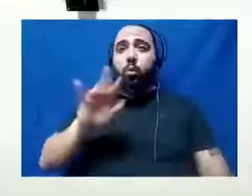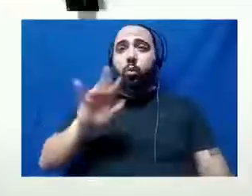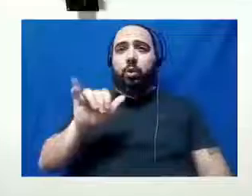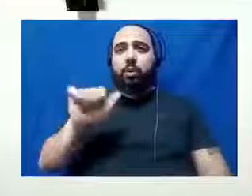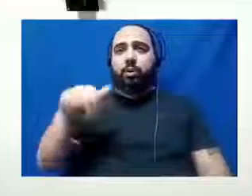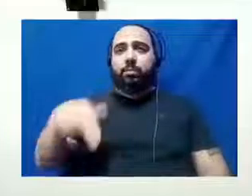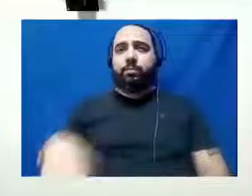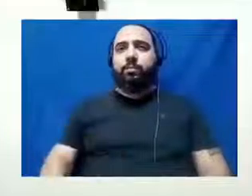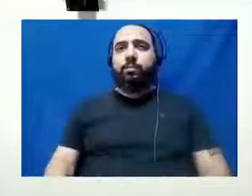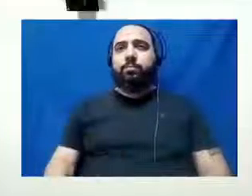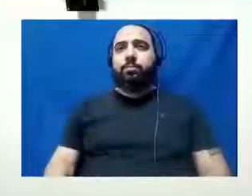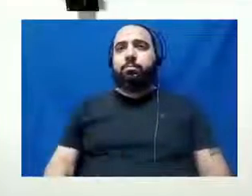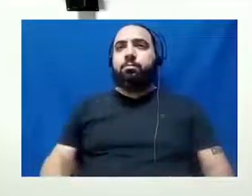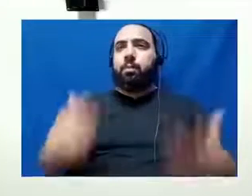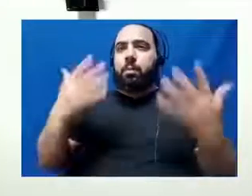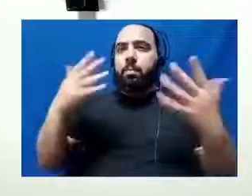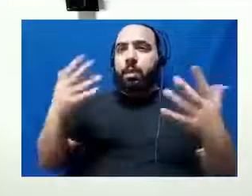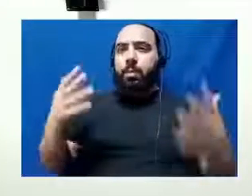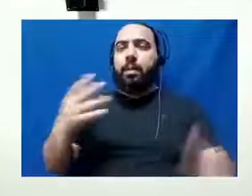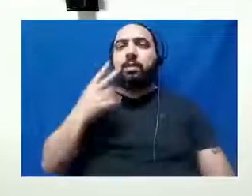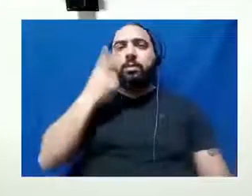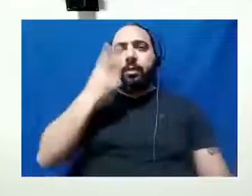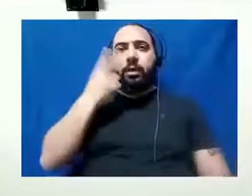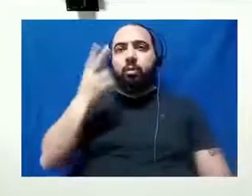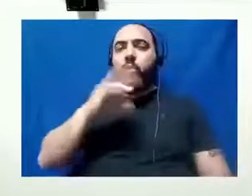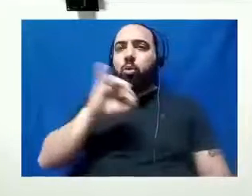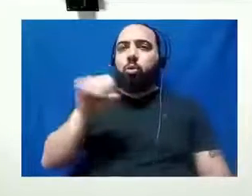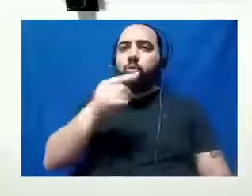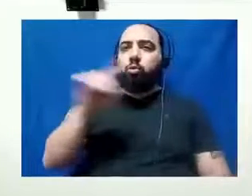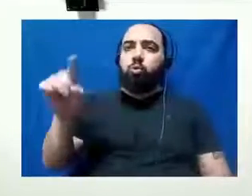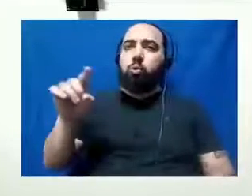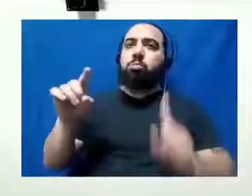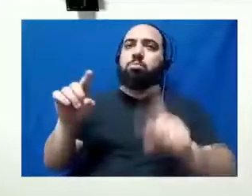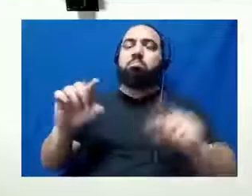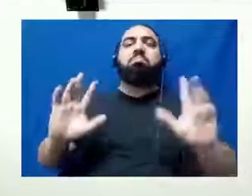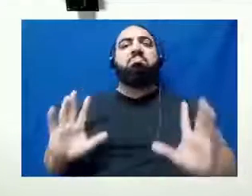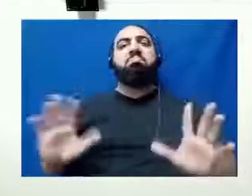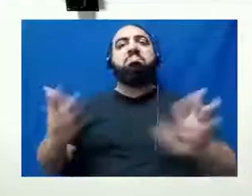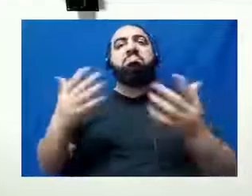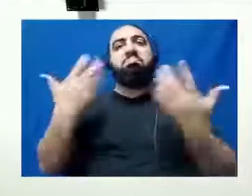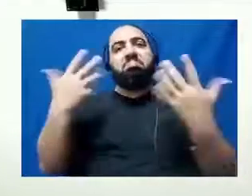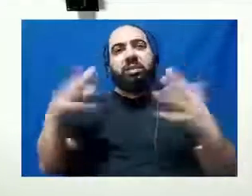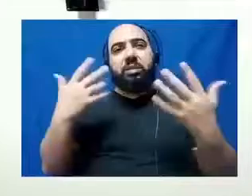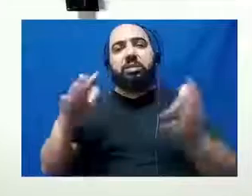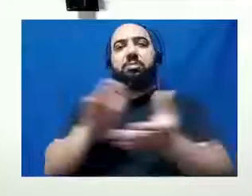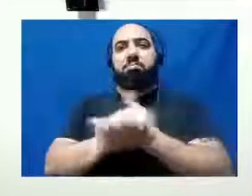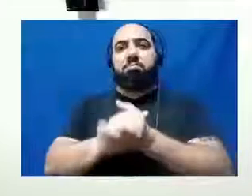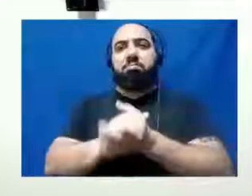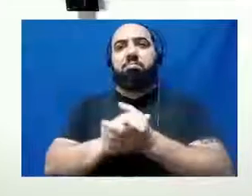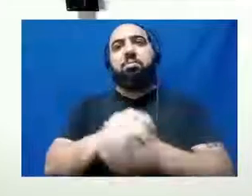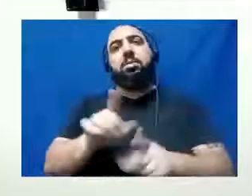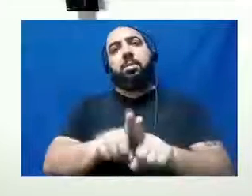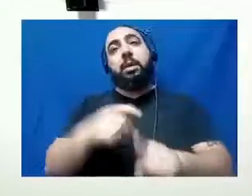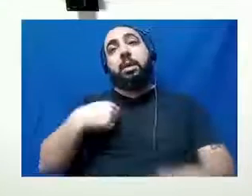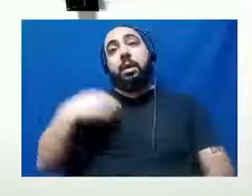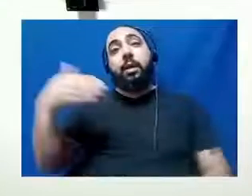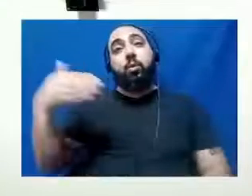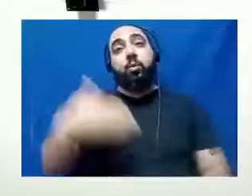Parabéns, vereador João, por estar fazendo esse incentivo, esse reconhecimento. E, quando entrei, vereador João,